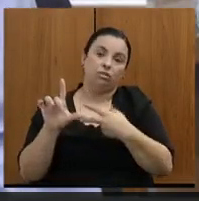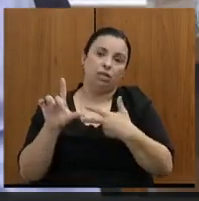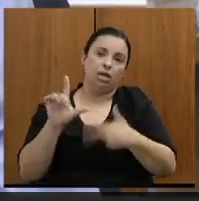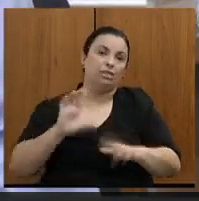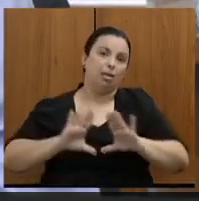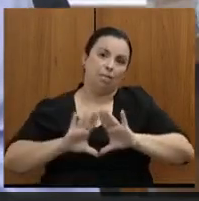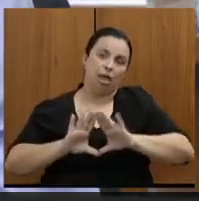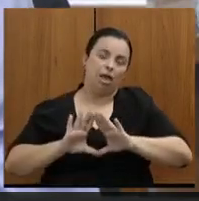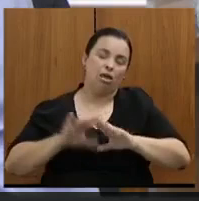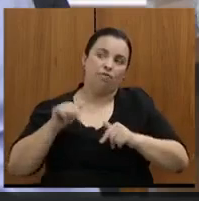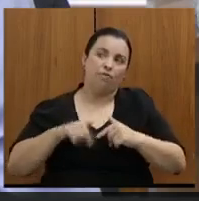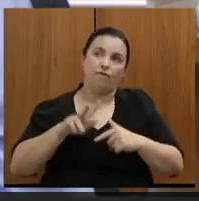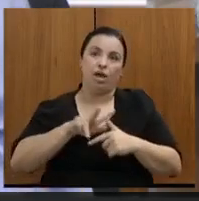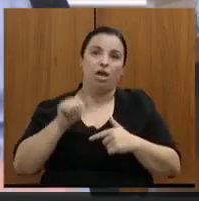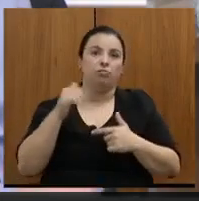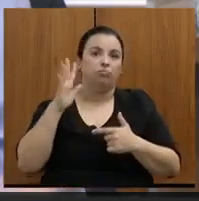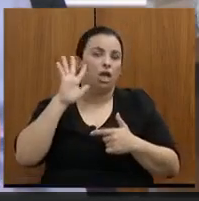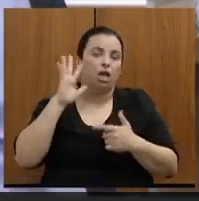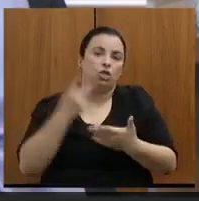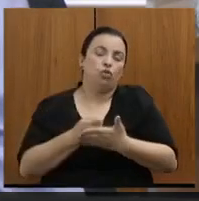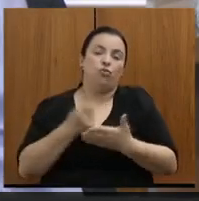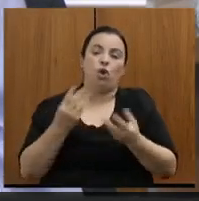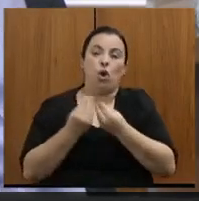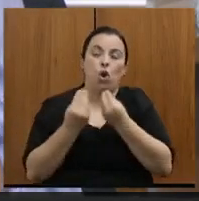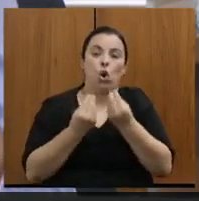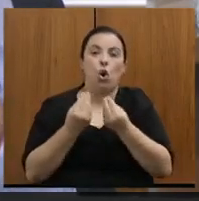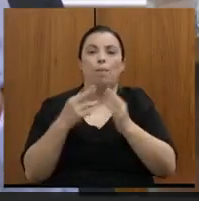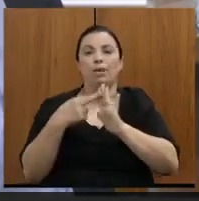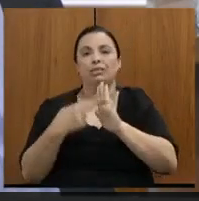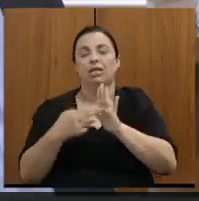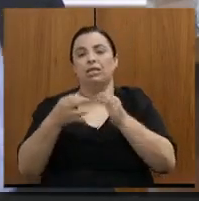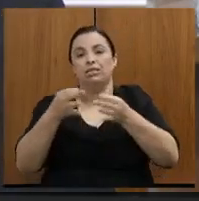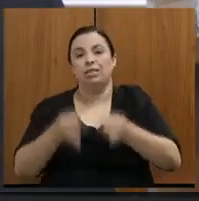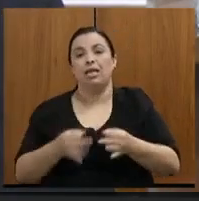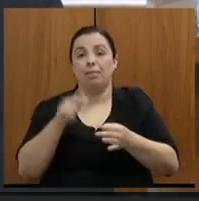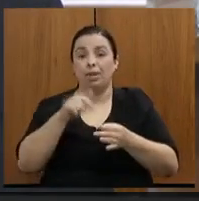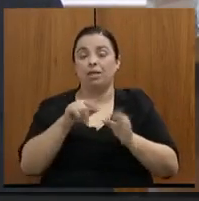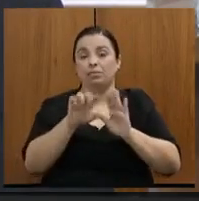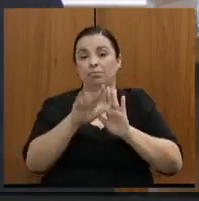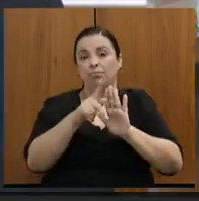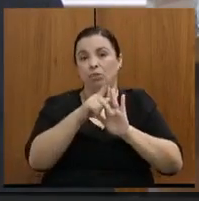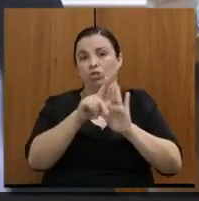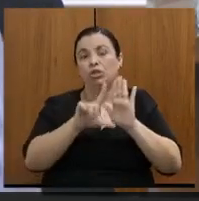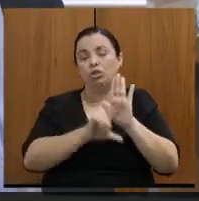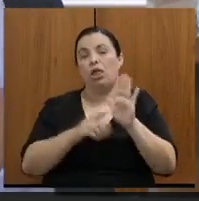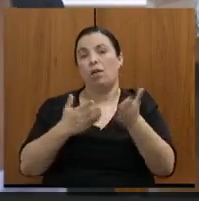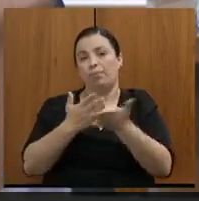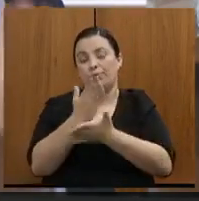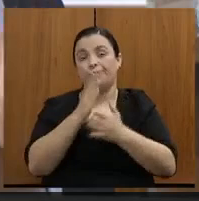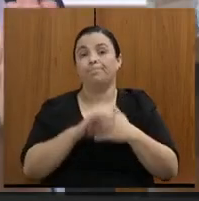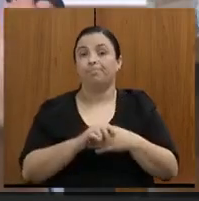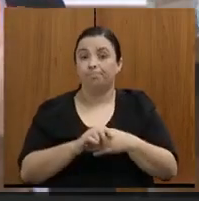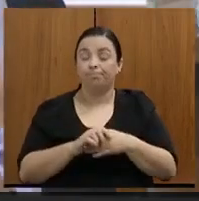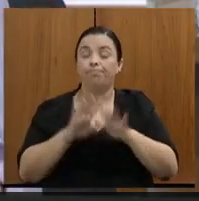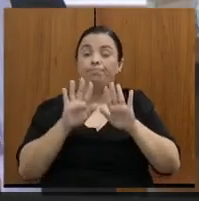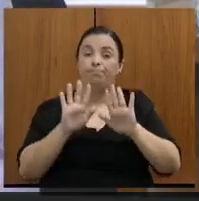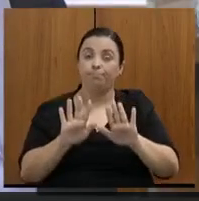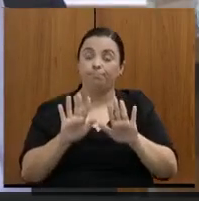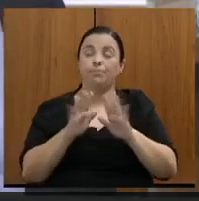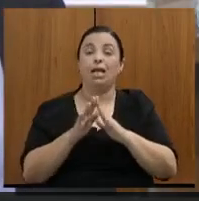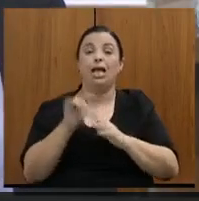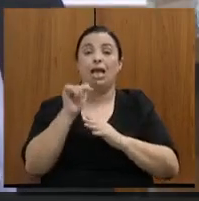trâmites adequados para tramitar esse projeto. Mas, a criação dessa comissão, ela é embrião